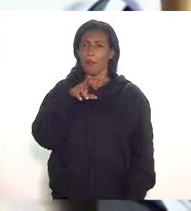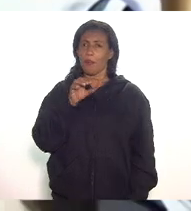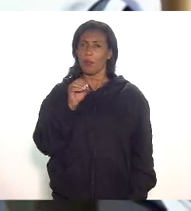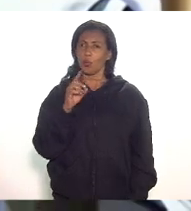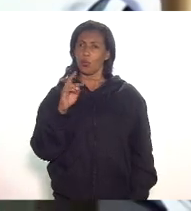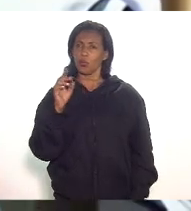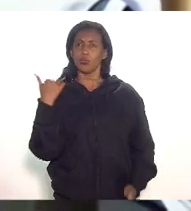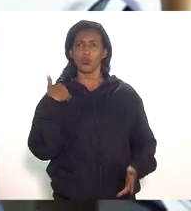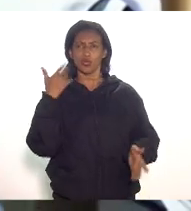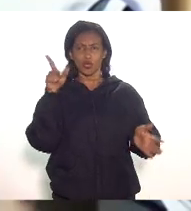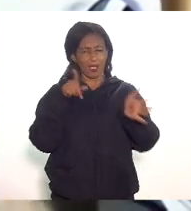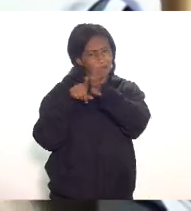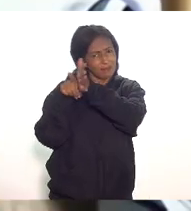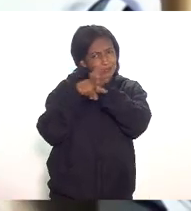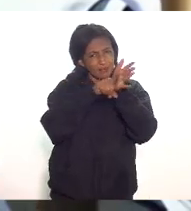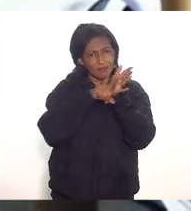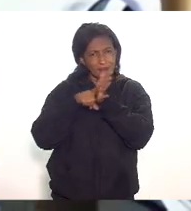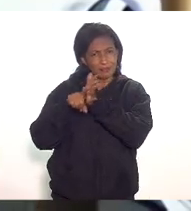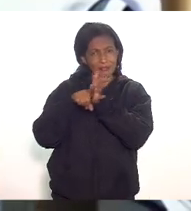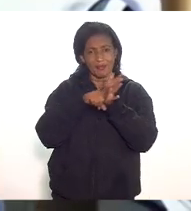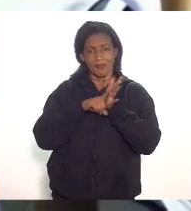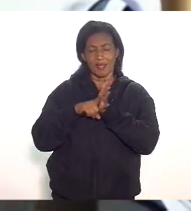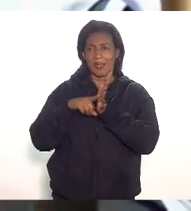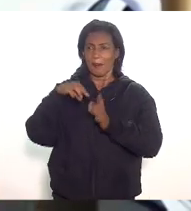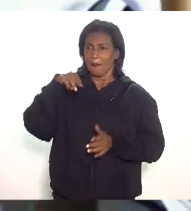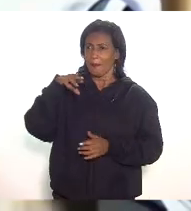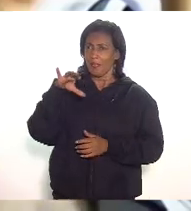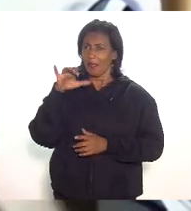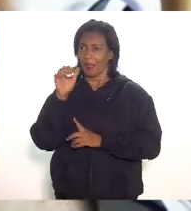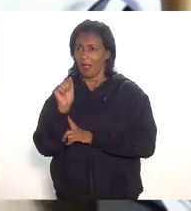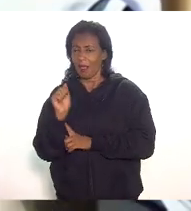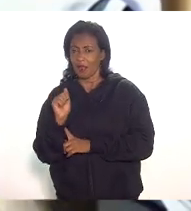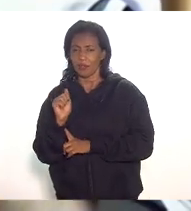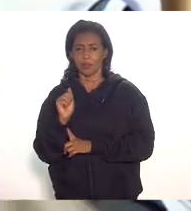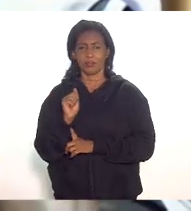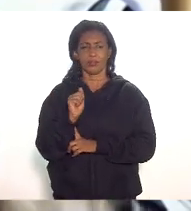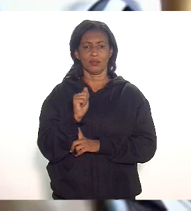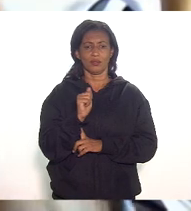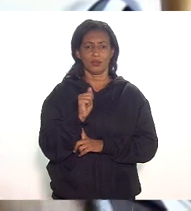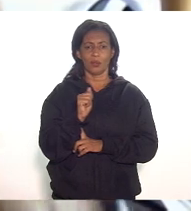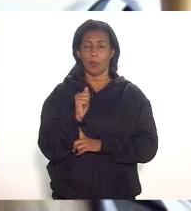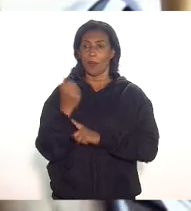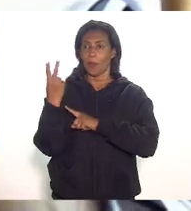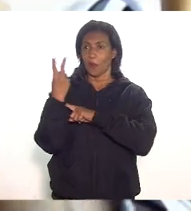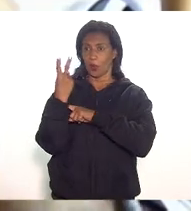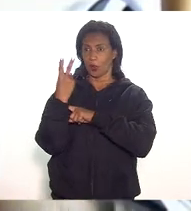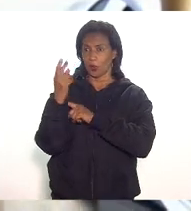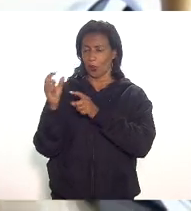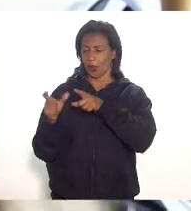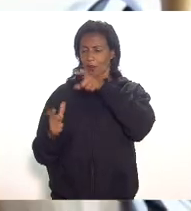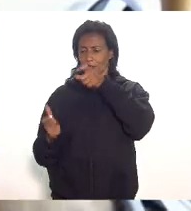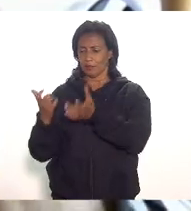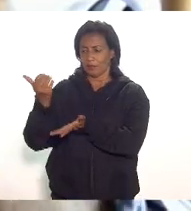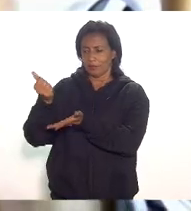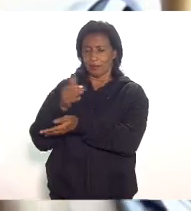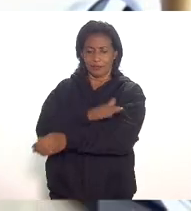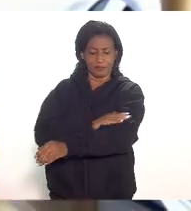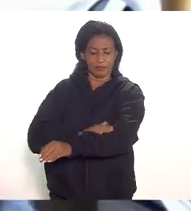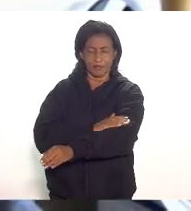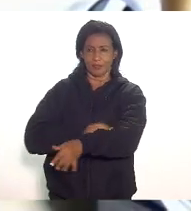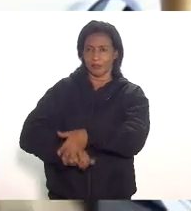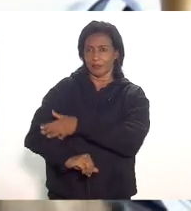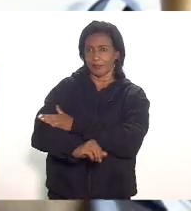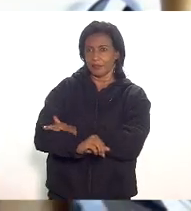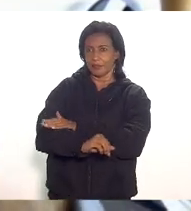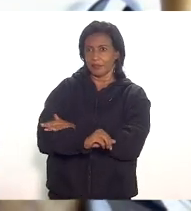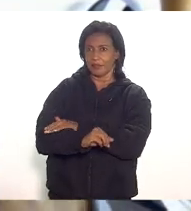já fiz pesquisa em mercado cansado de falar isso sobre protetor solar desde que foi para a cesta